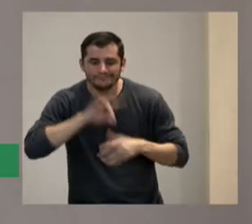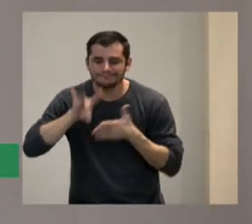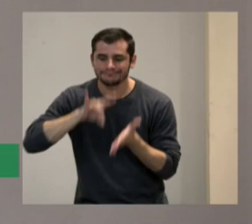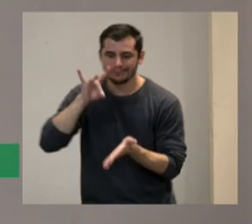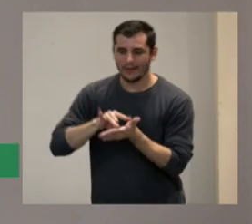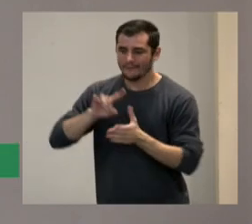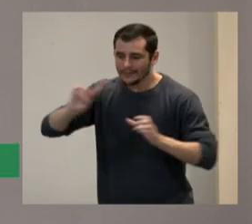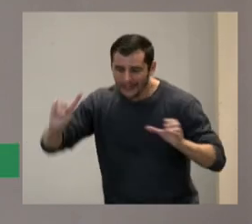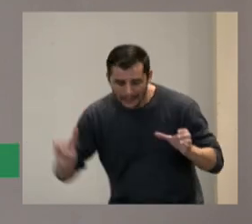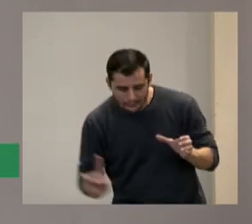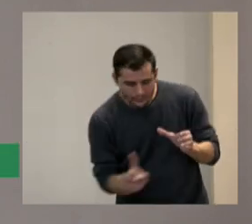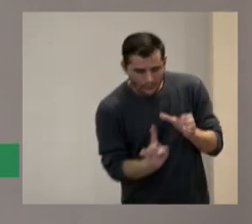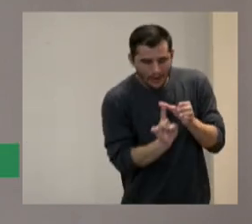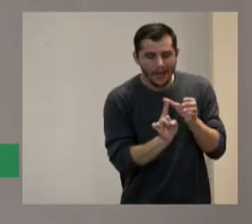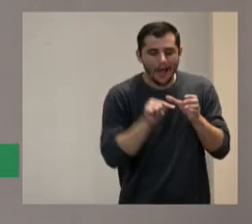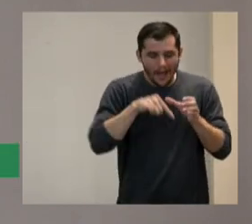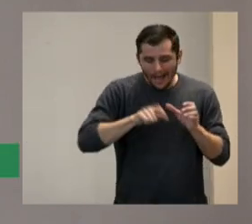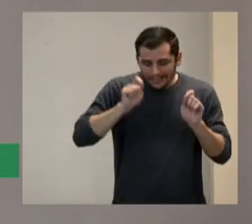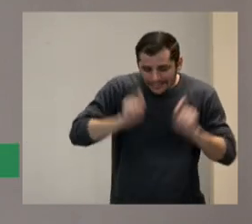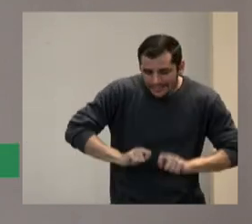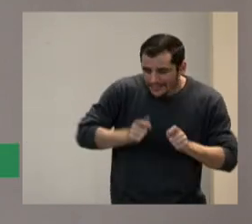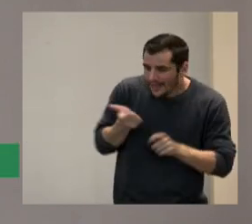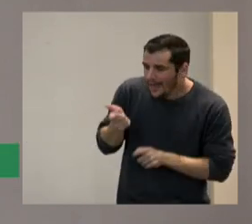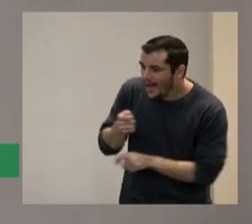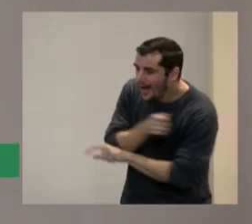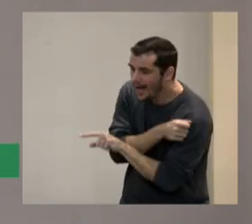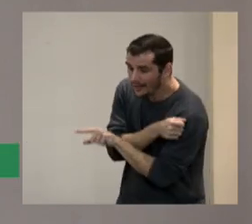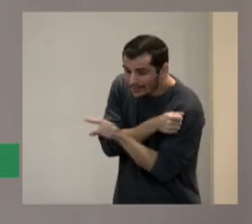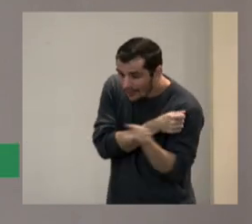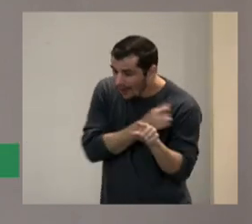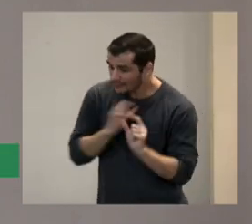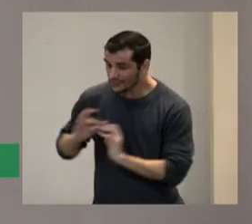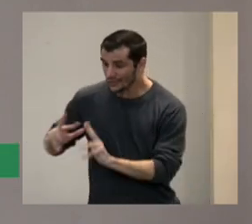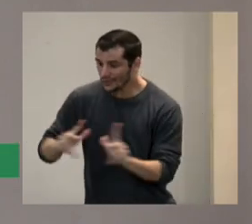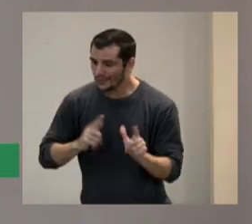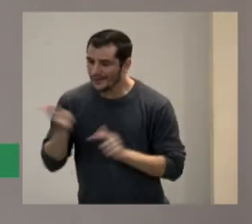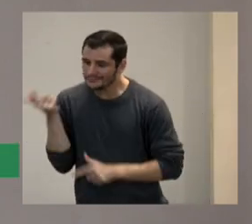a gente consiga chegar a todos os estudantes que tenham uma